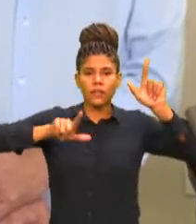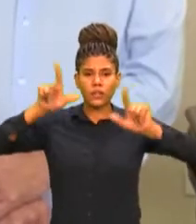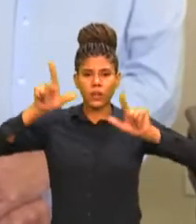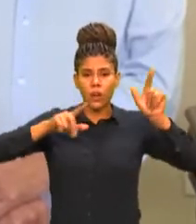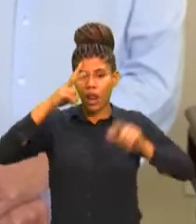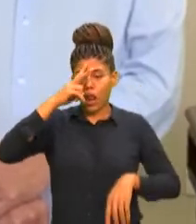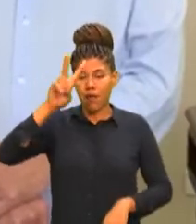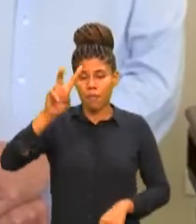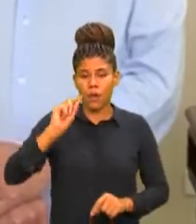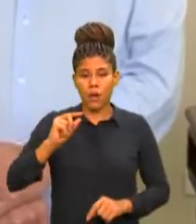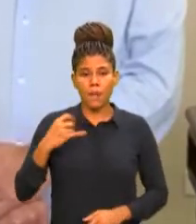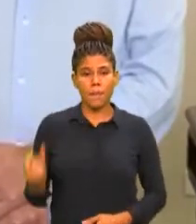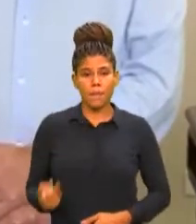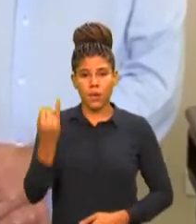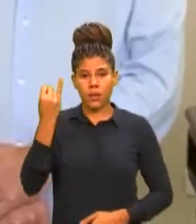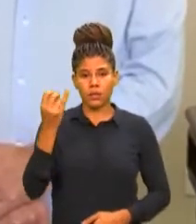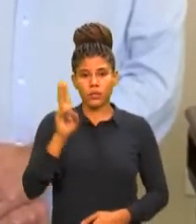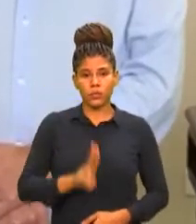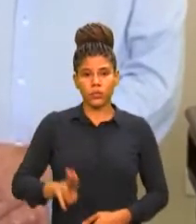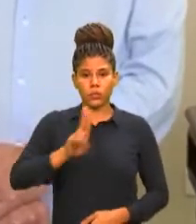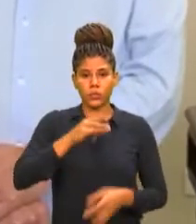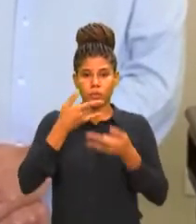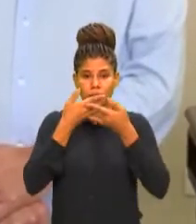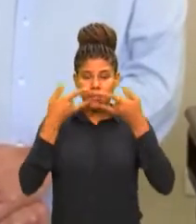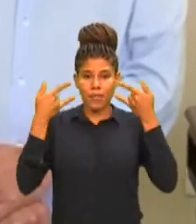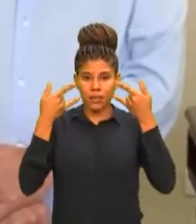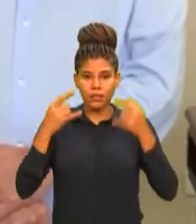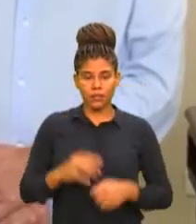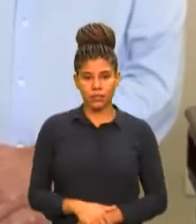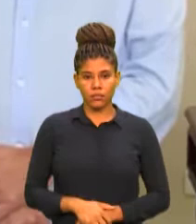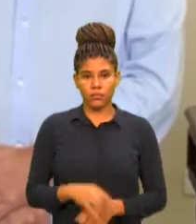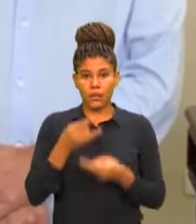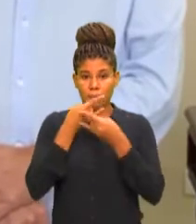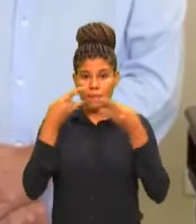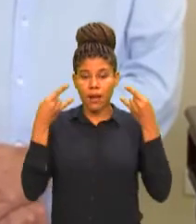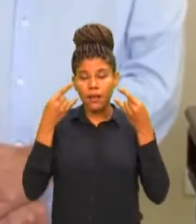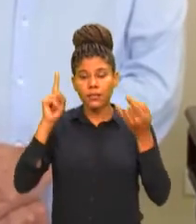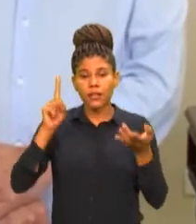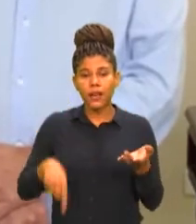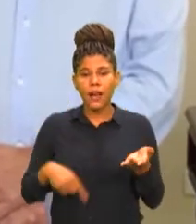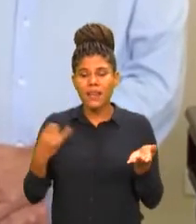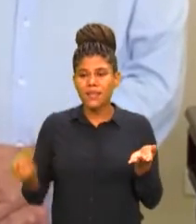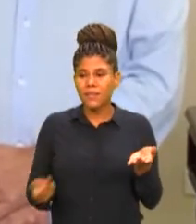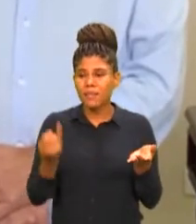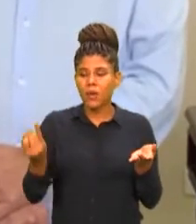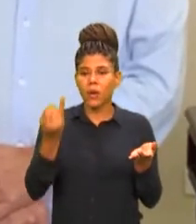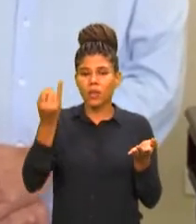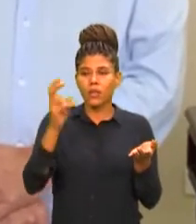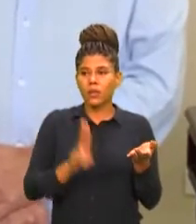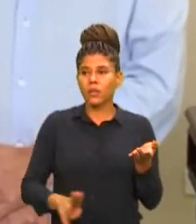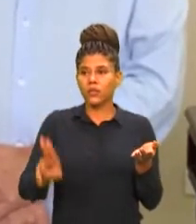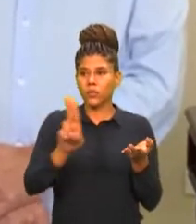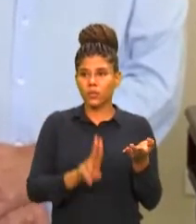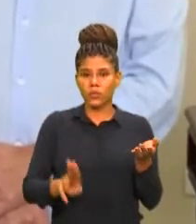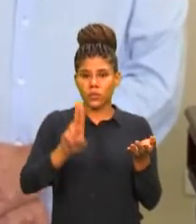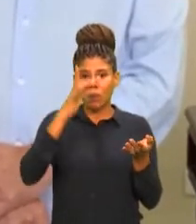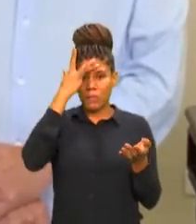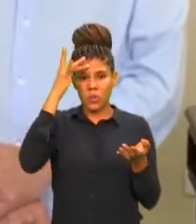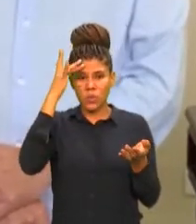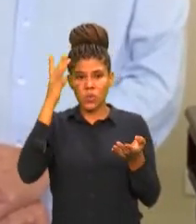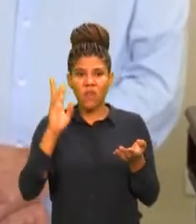importância do uso da máscara. A máscara é fundamental, o uso da máscara. Aqueles que estão dizendo